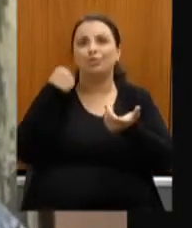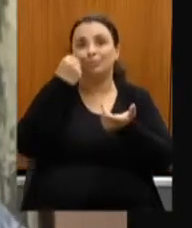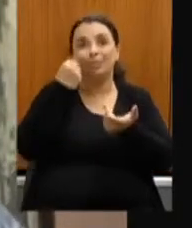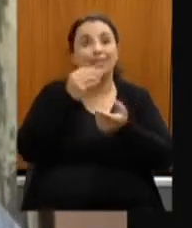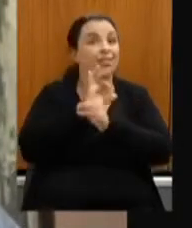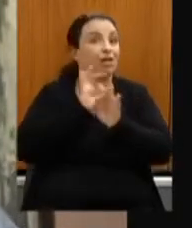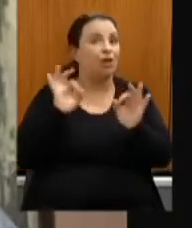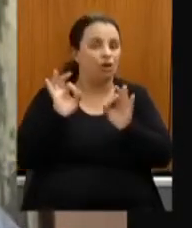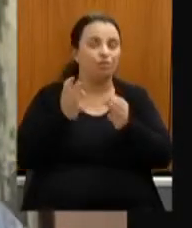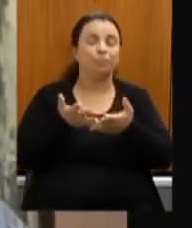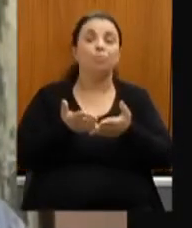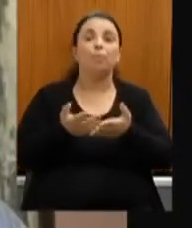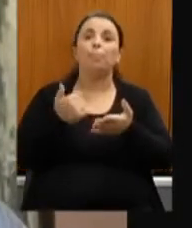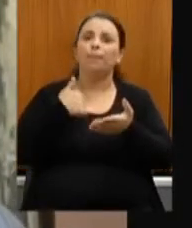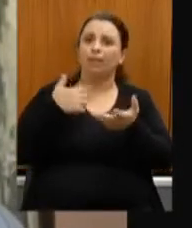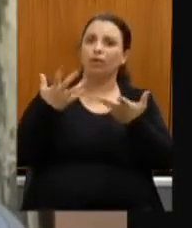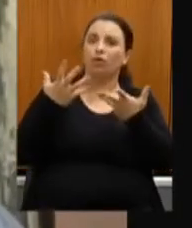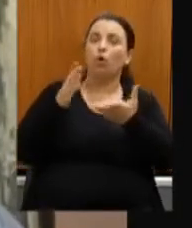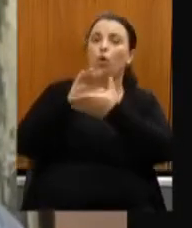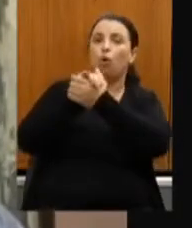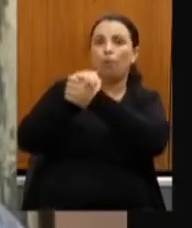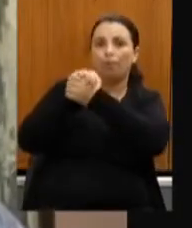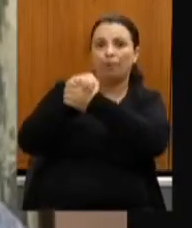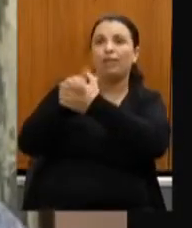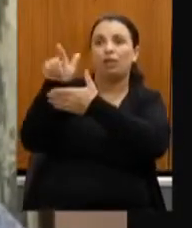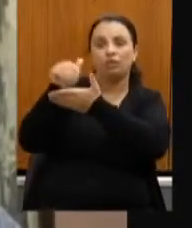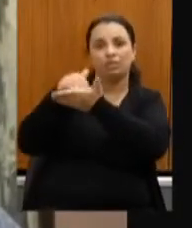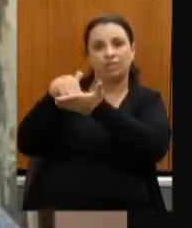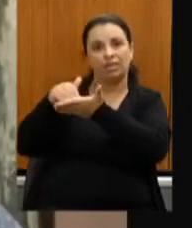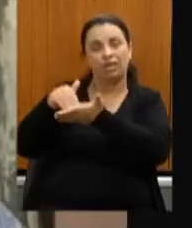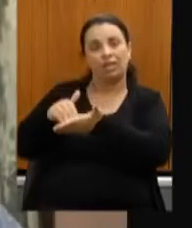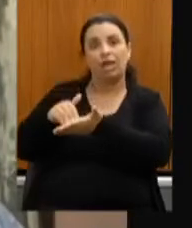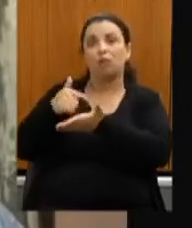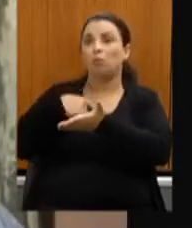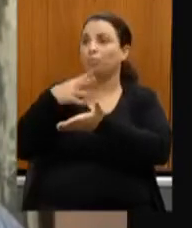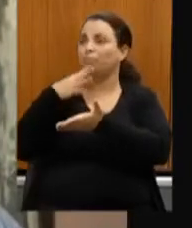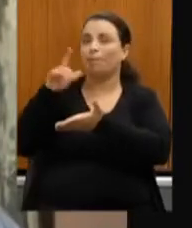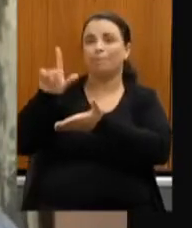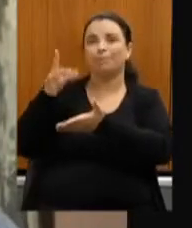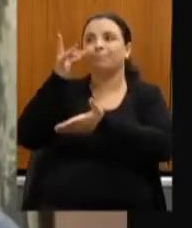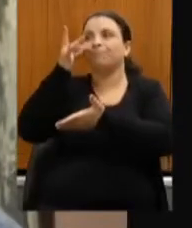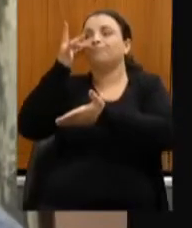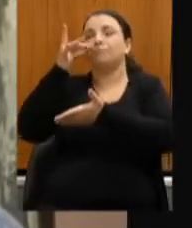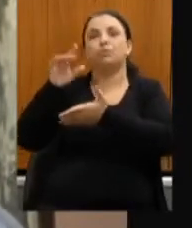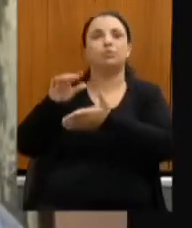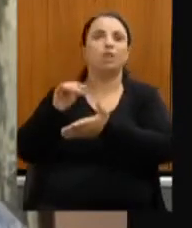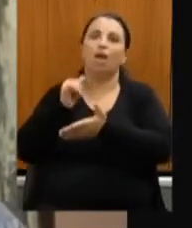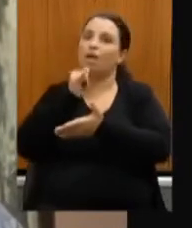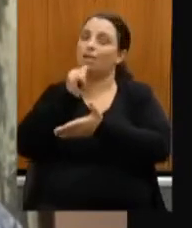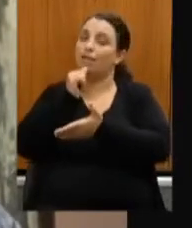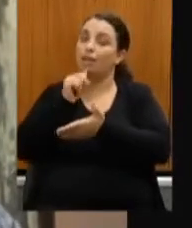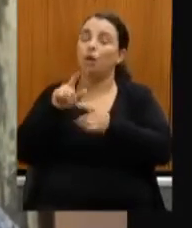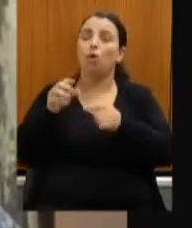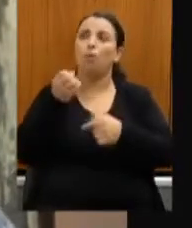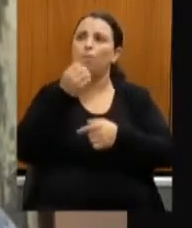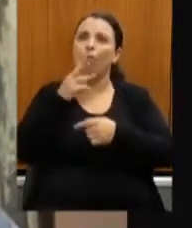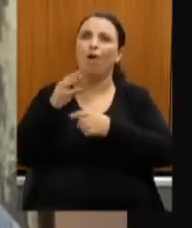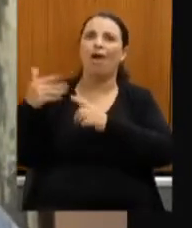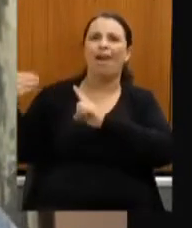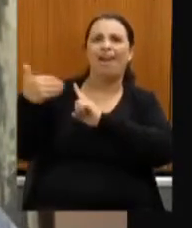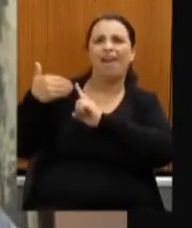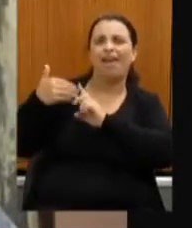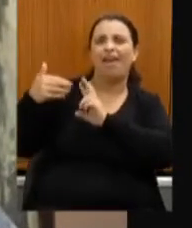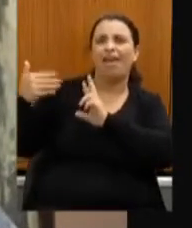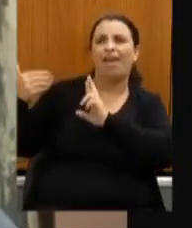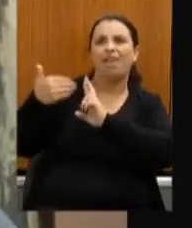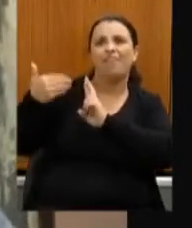secretário eu não conheço pessoalmente eu tive boas referências do secretário através do Bosco e